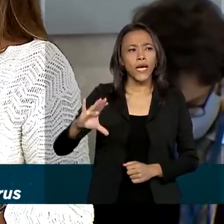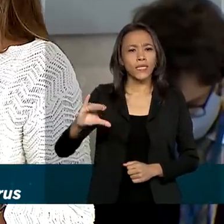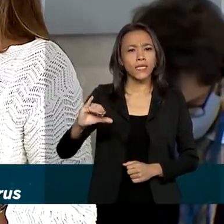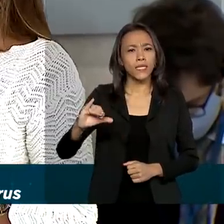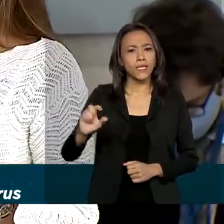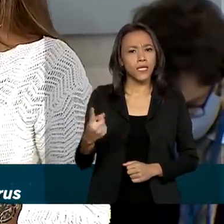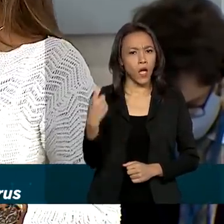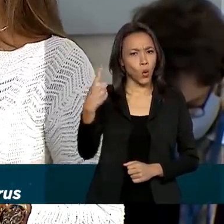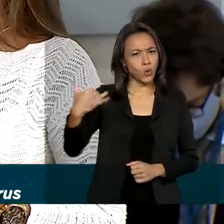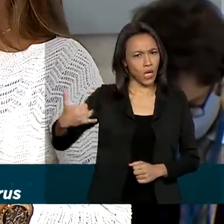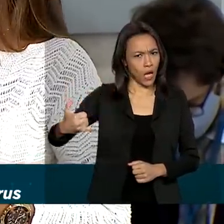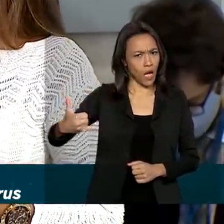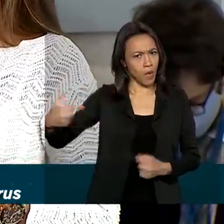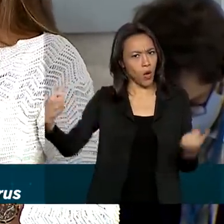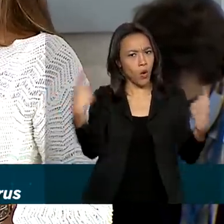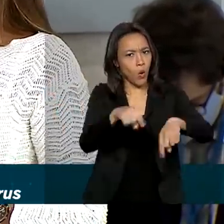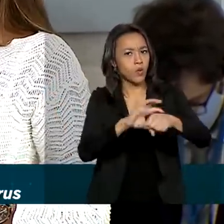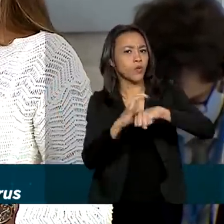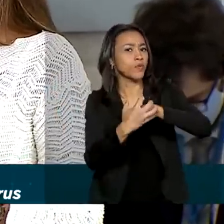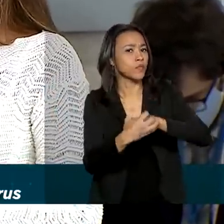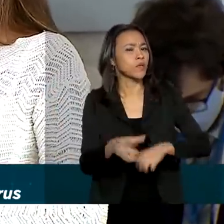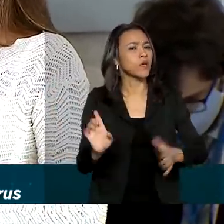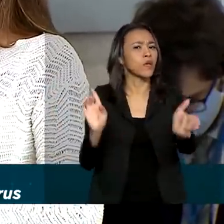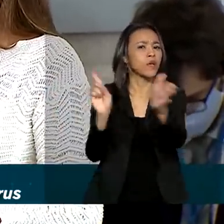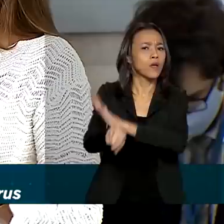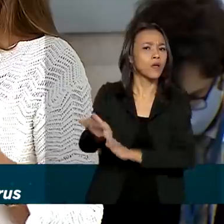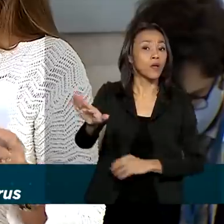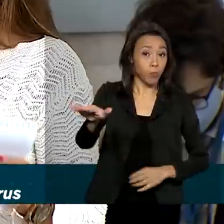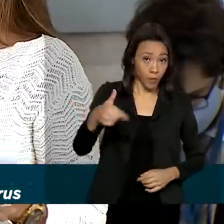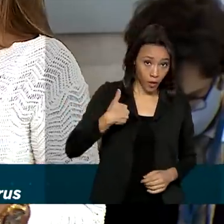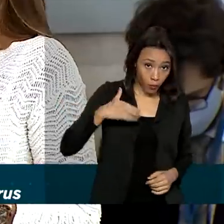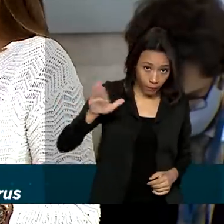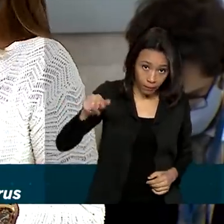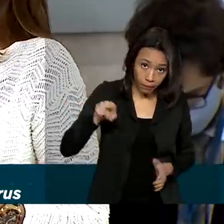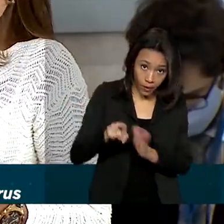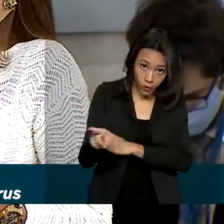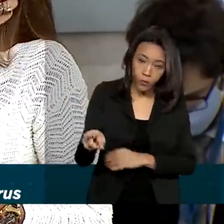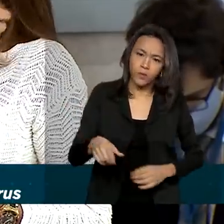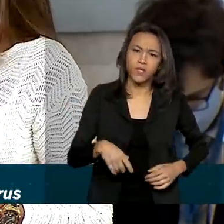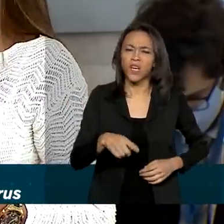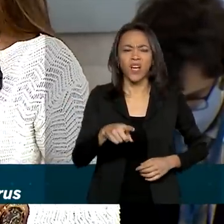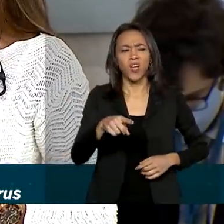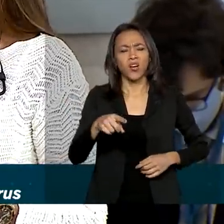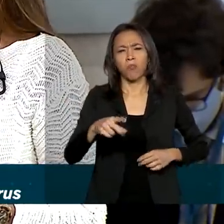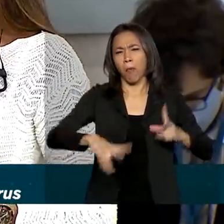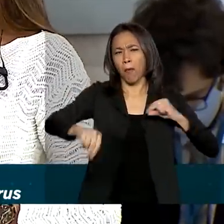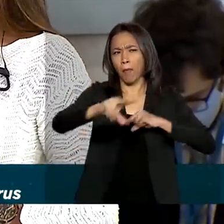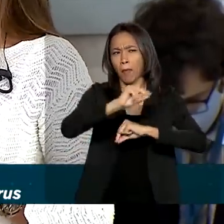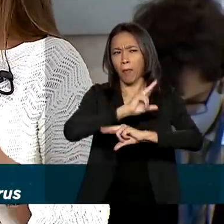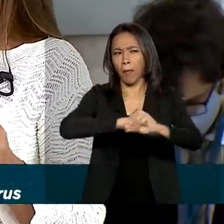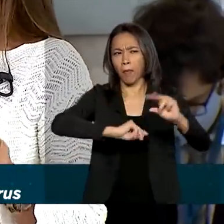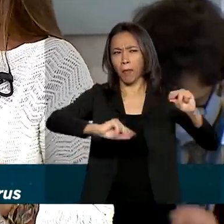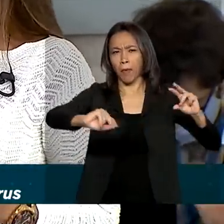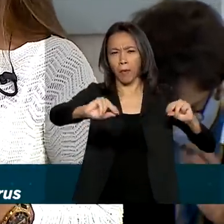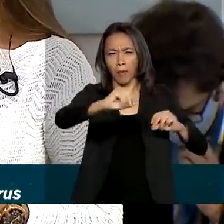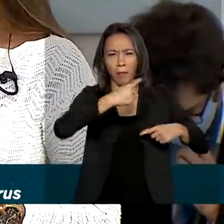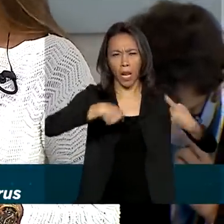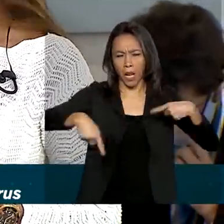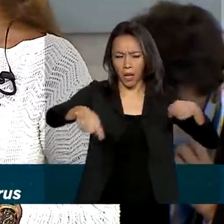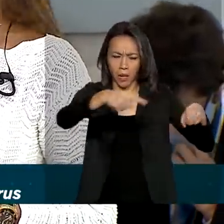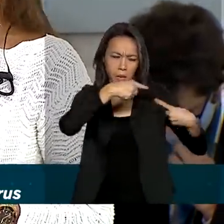combater esse vírus. Eu pergunto ao senhor, diante de toda essa polêmica e de toda